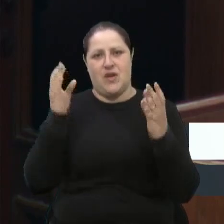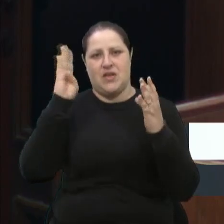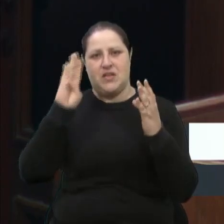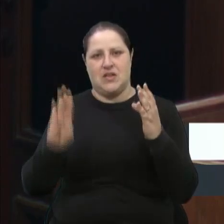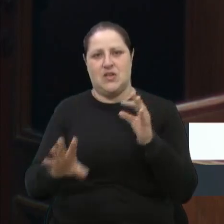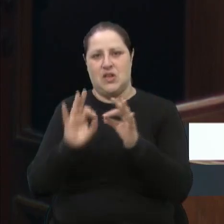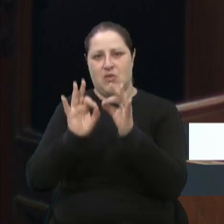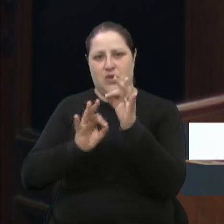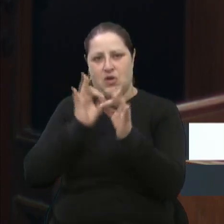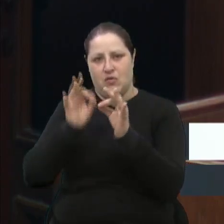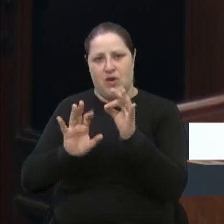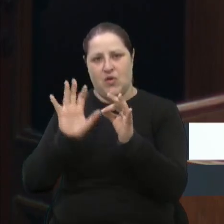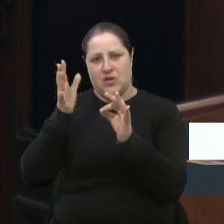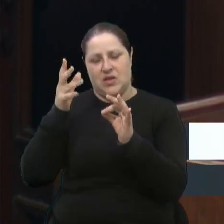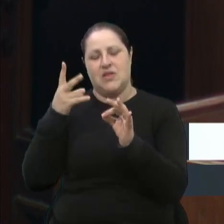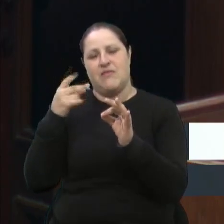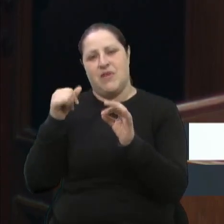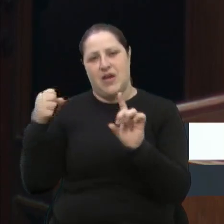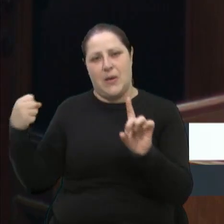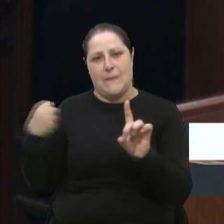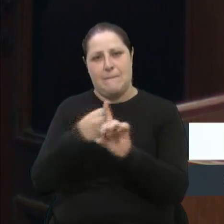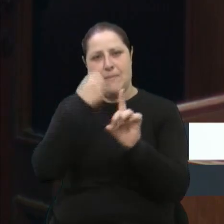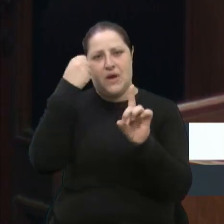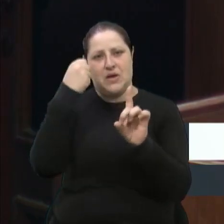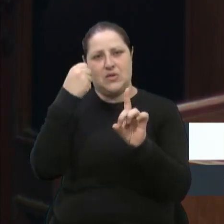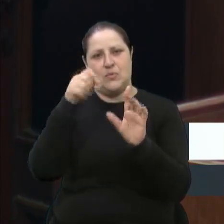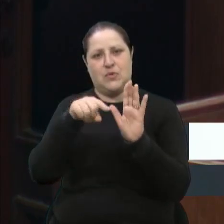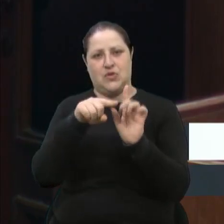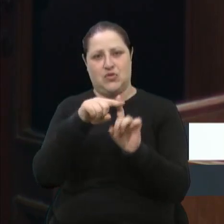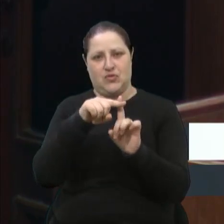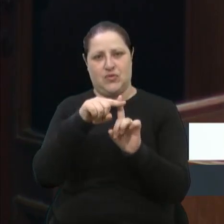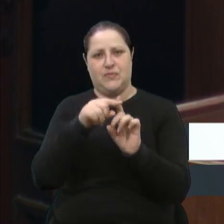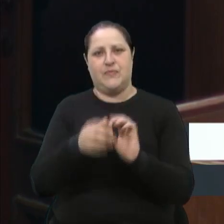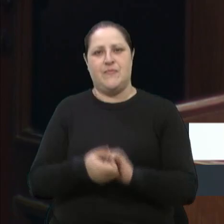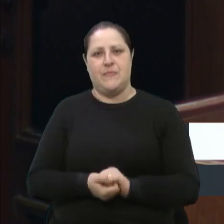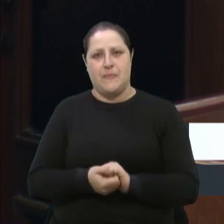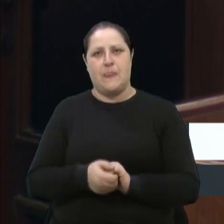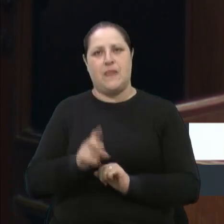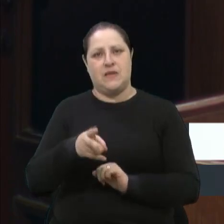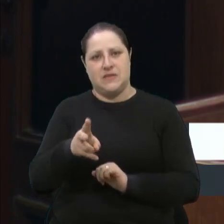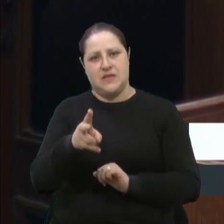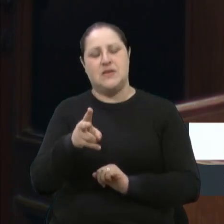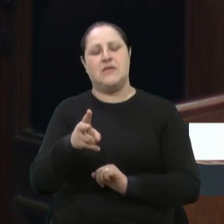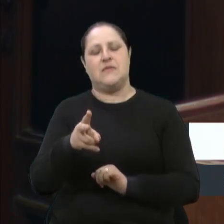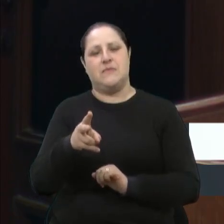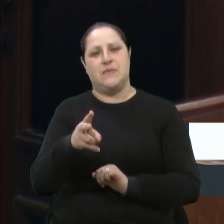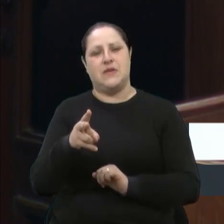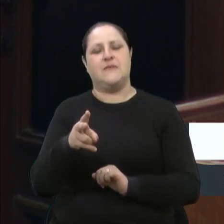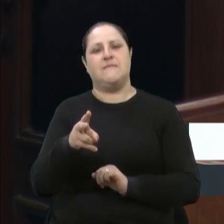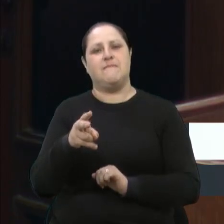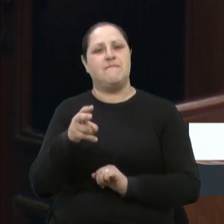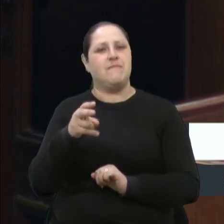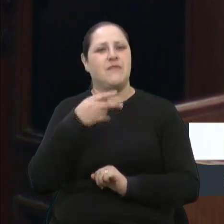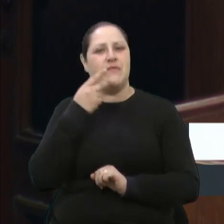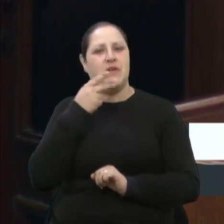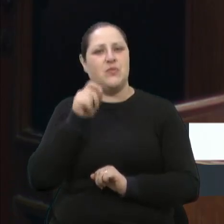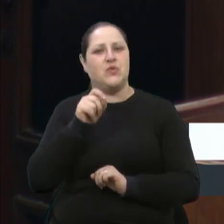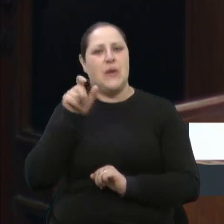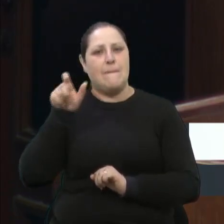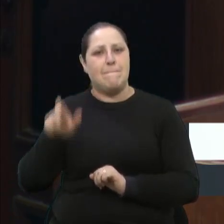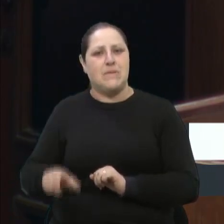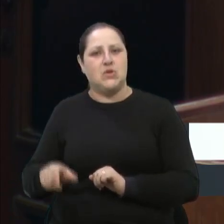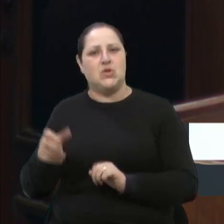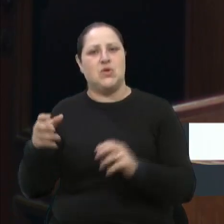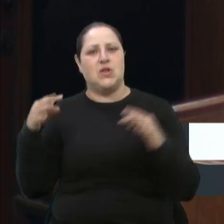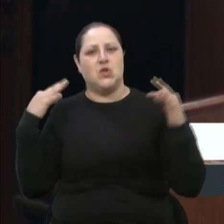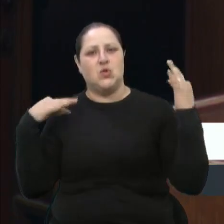de fato vão impactar, porque cada vez mais a gente entende que o turista ele quer ter uma experiência, o que ele vai